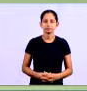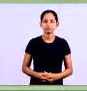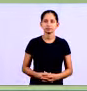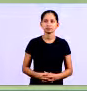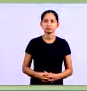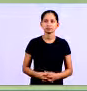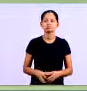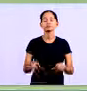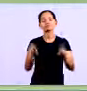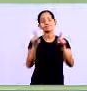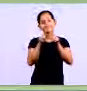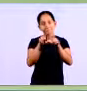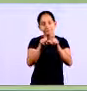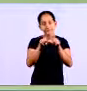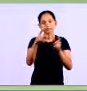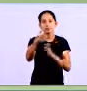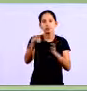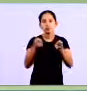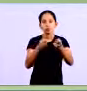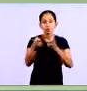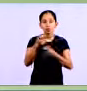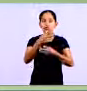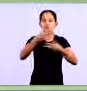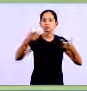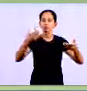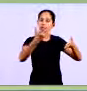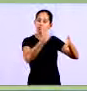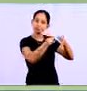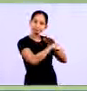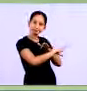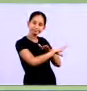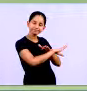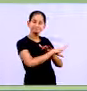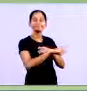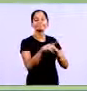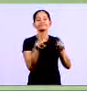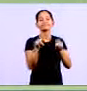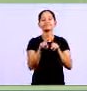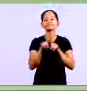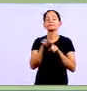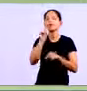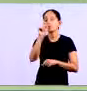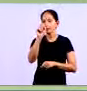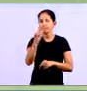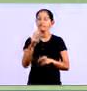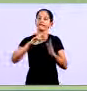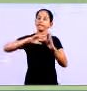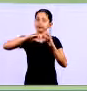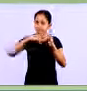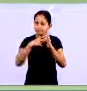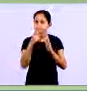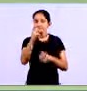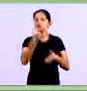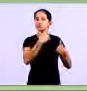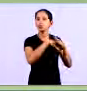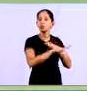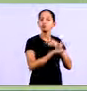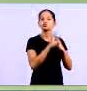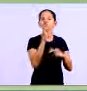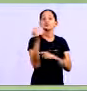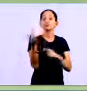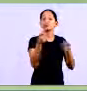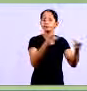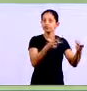e o controle de estoques né o estoque representa uma armenagem de mercadorias com previsão de uso futuro